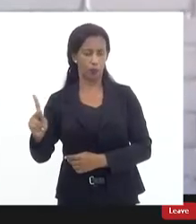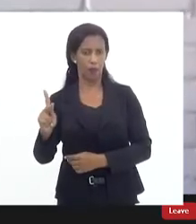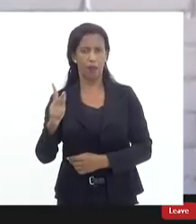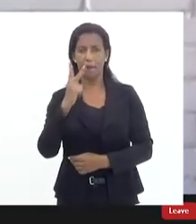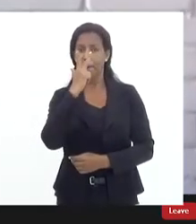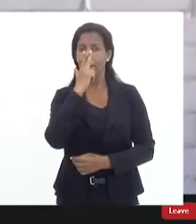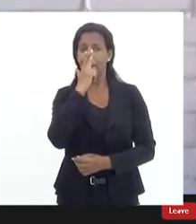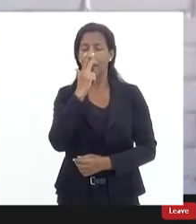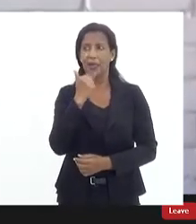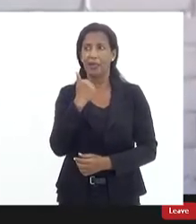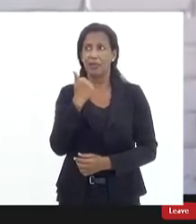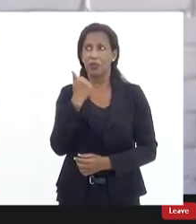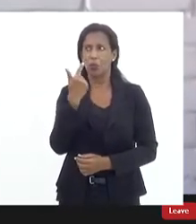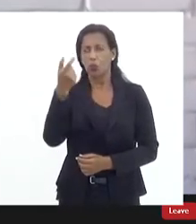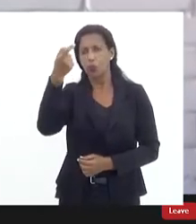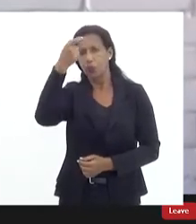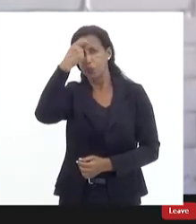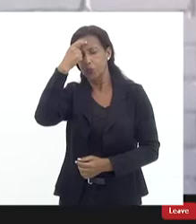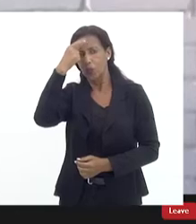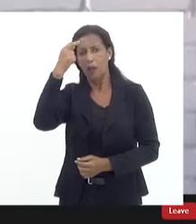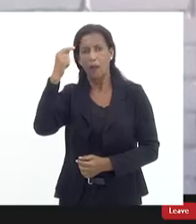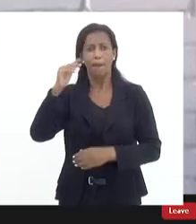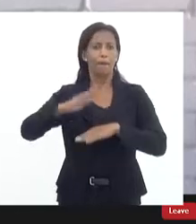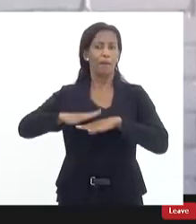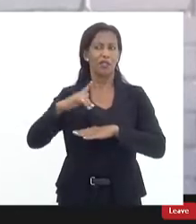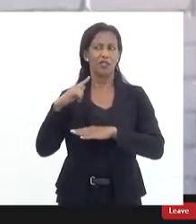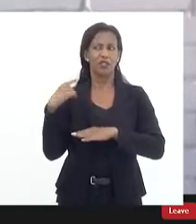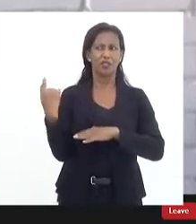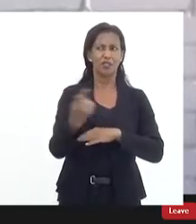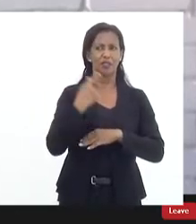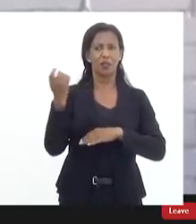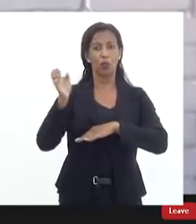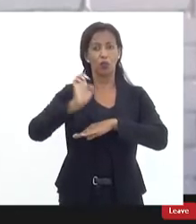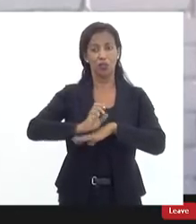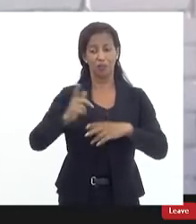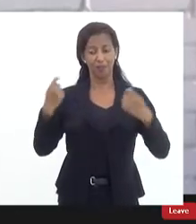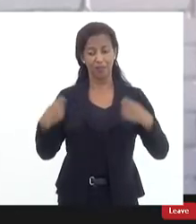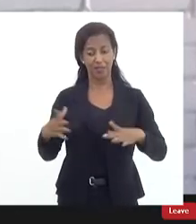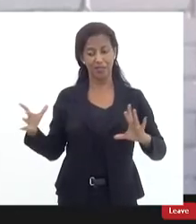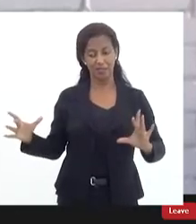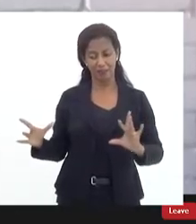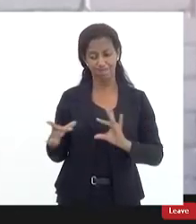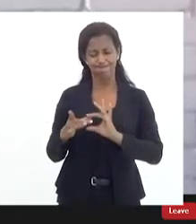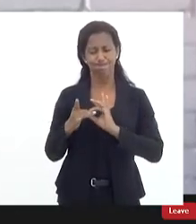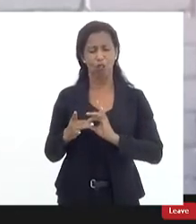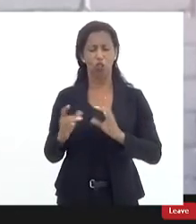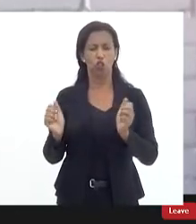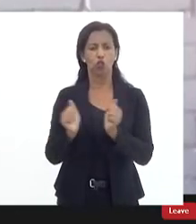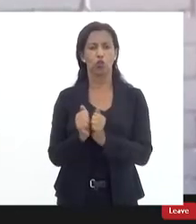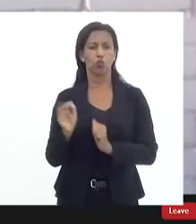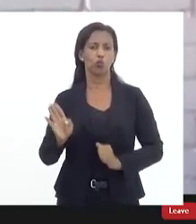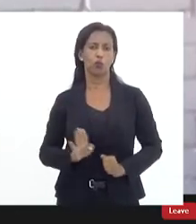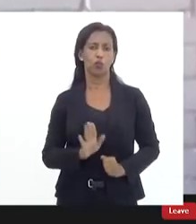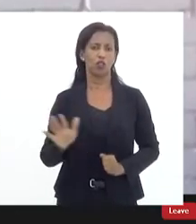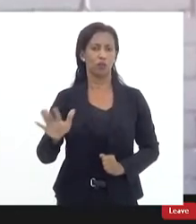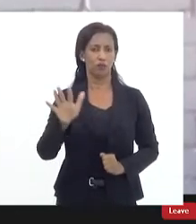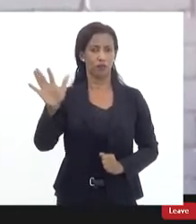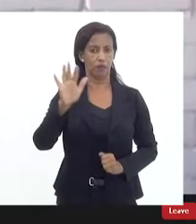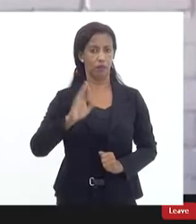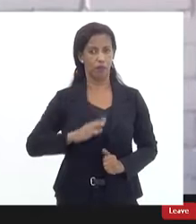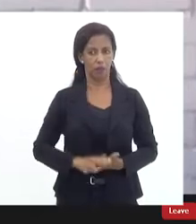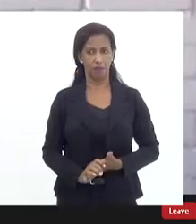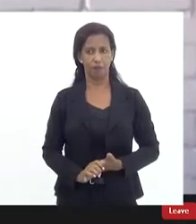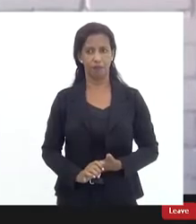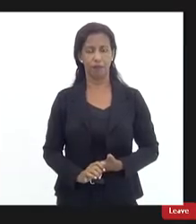num consenso mais geral de que o Estado precisa estar mais presente nas favelas e periferias do nosso Estado e não